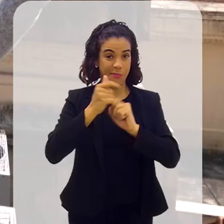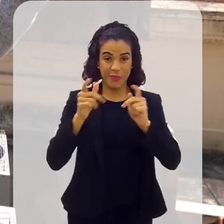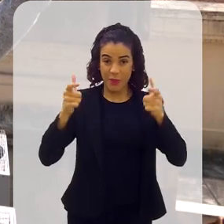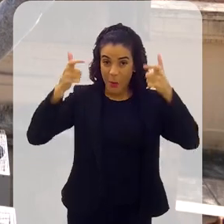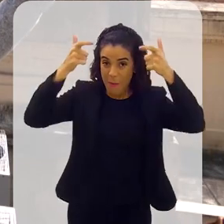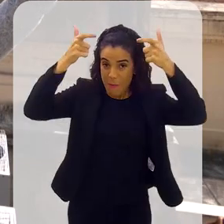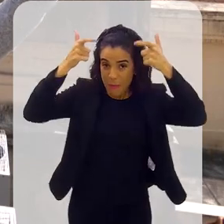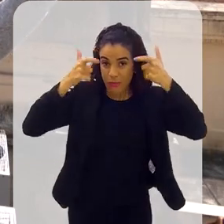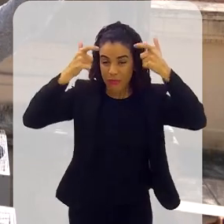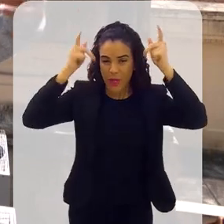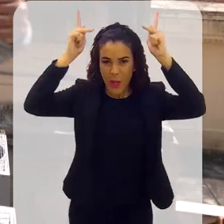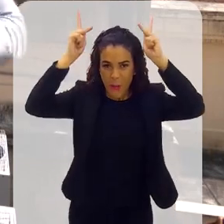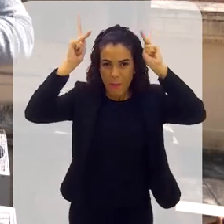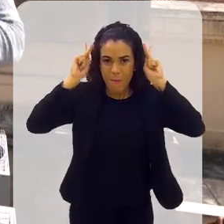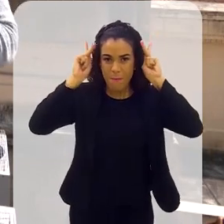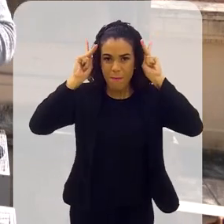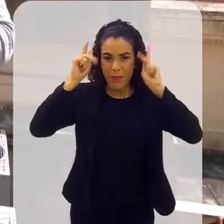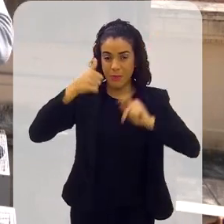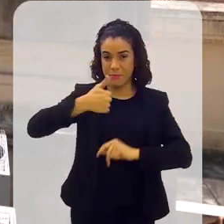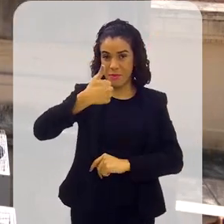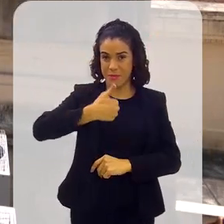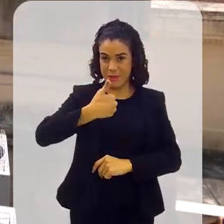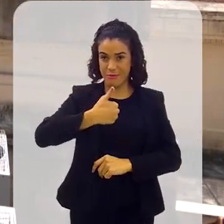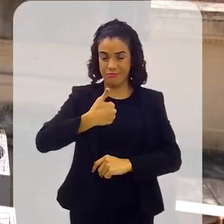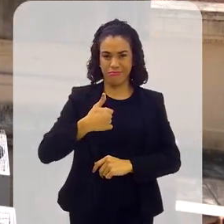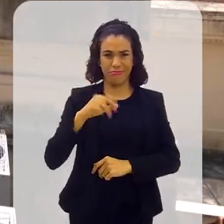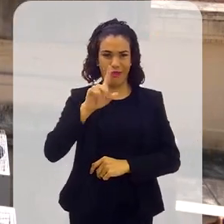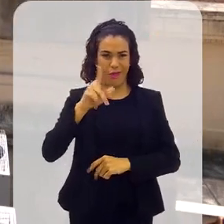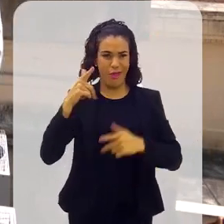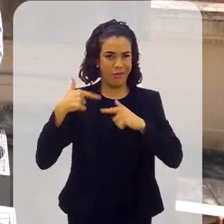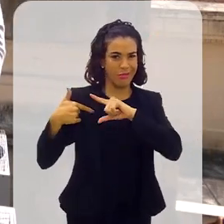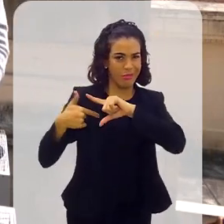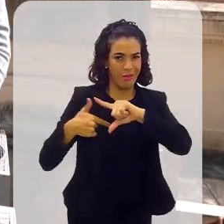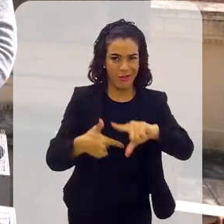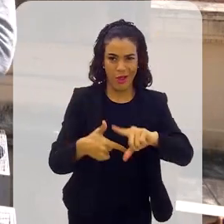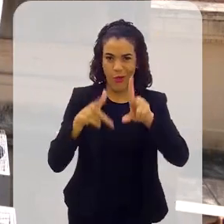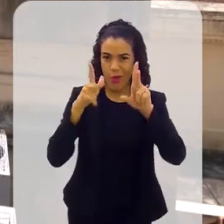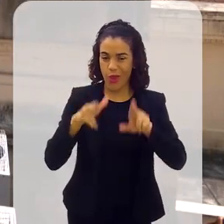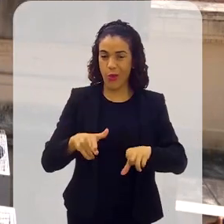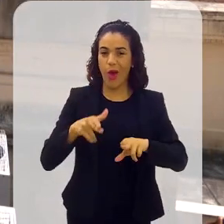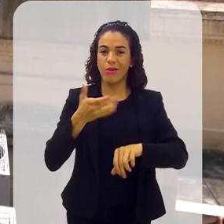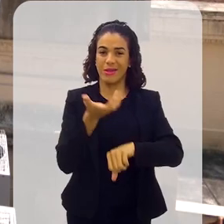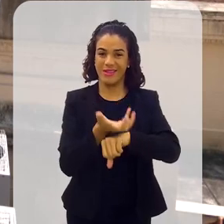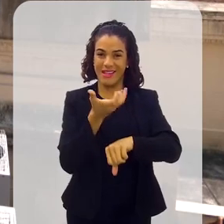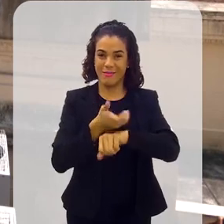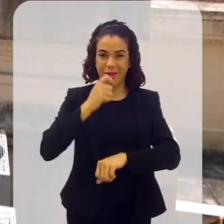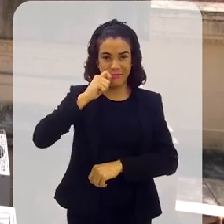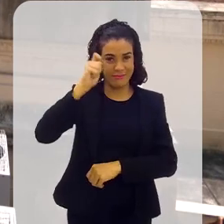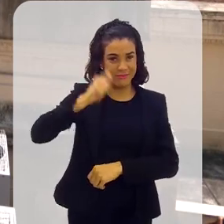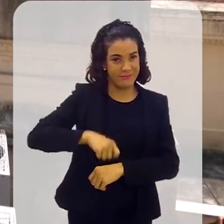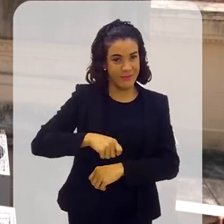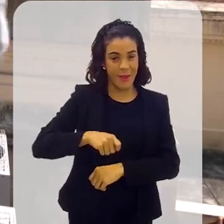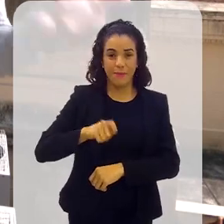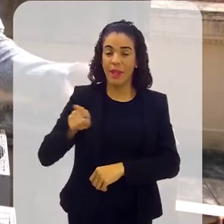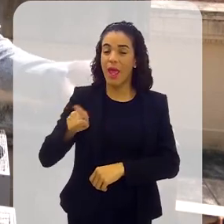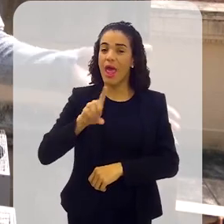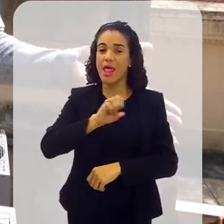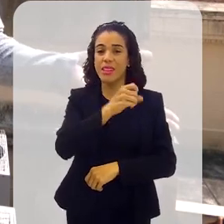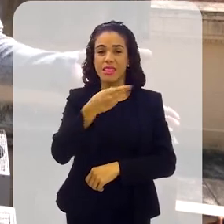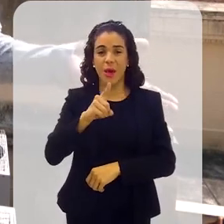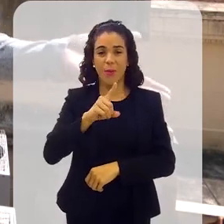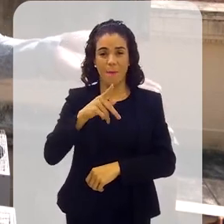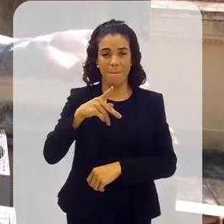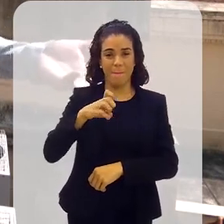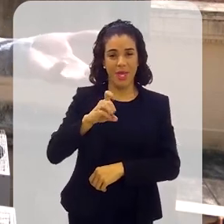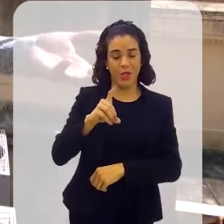numa escultura equestre, só que não é um Dom Pedro I tradicional, como nós vemos, por exemplo, no monumento na Praça Tiradentes. É um Dom Pedro I